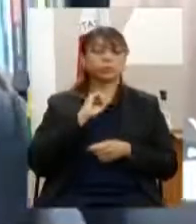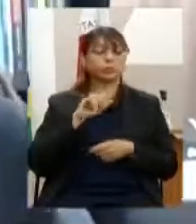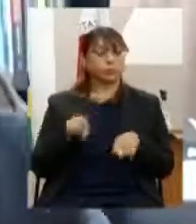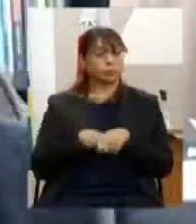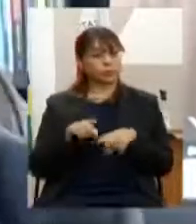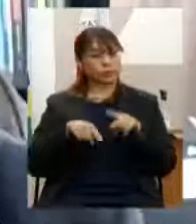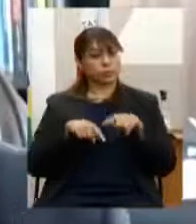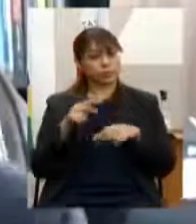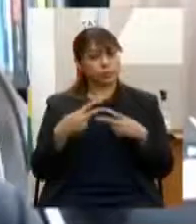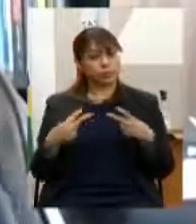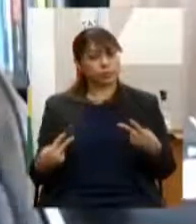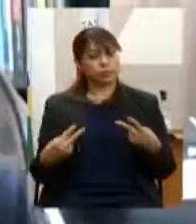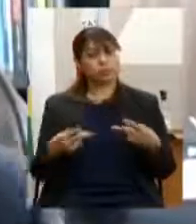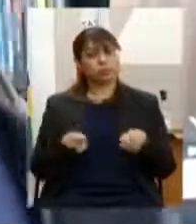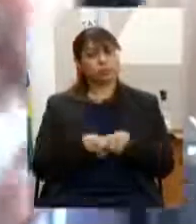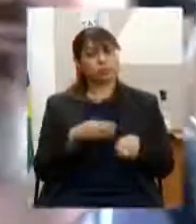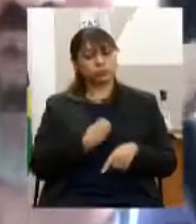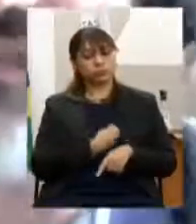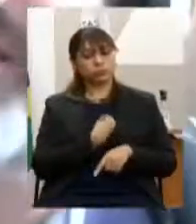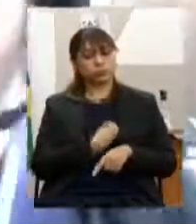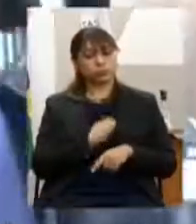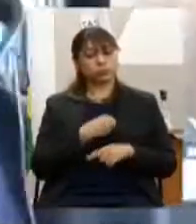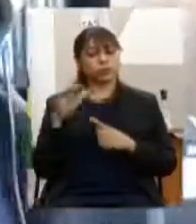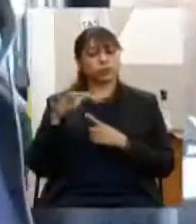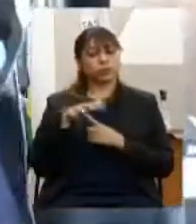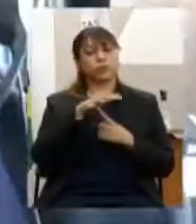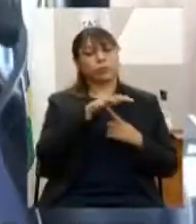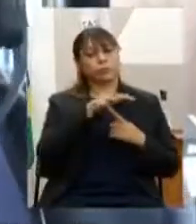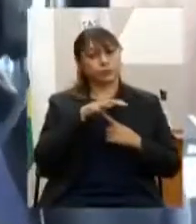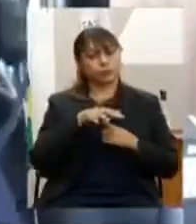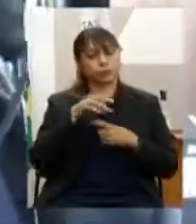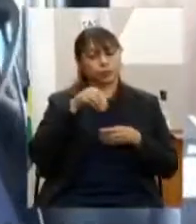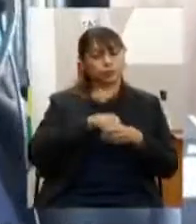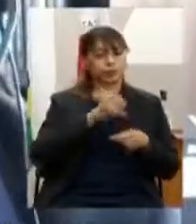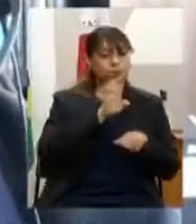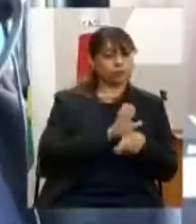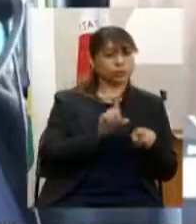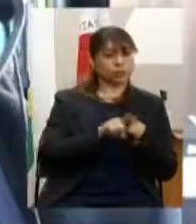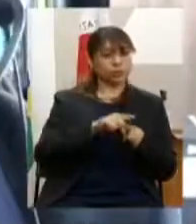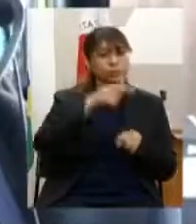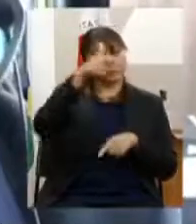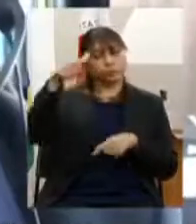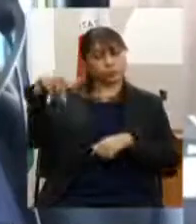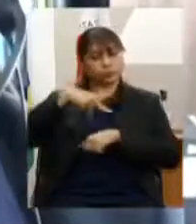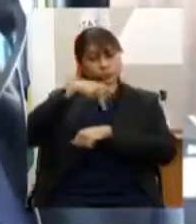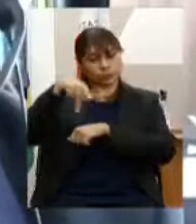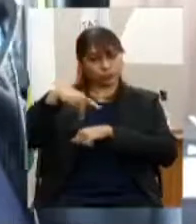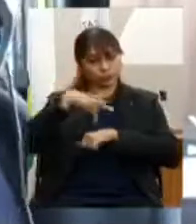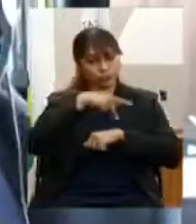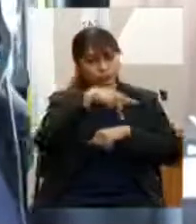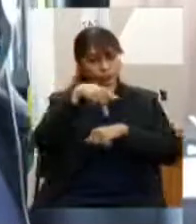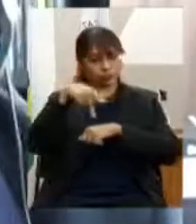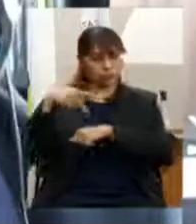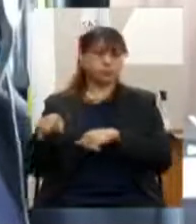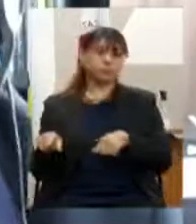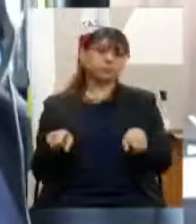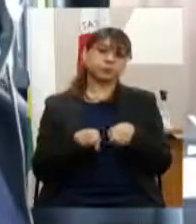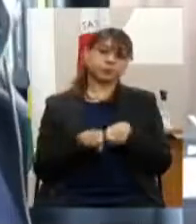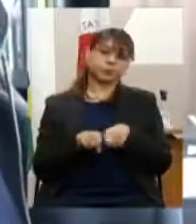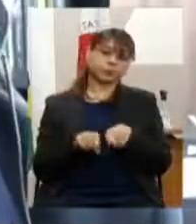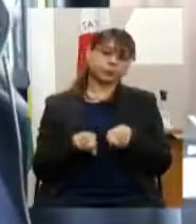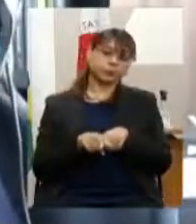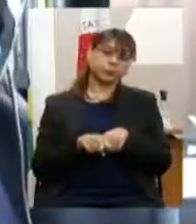material e participação em feiras nacionais e internacionais acrescentar acréscimo de recursos